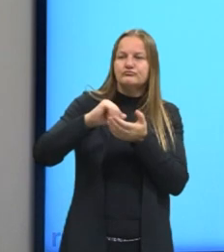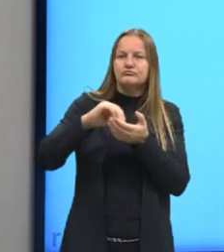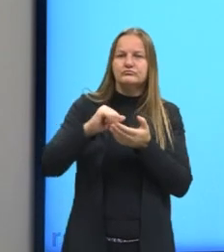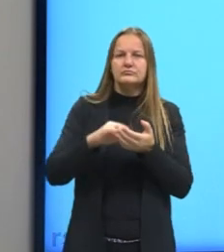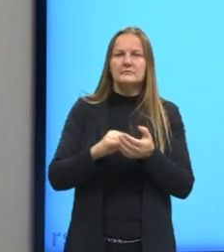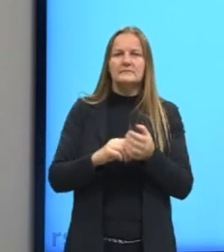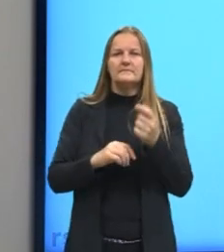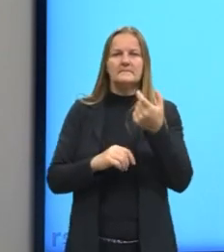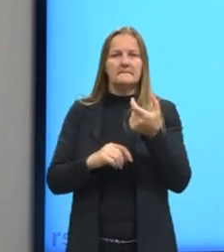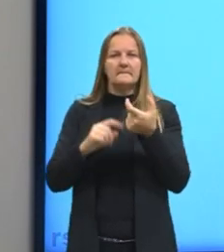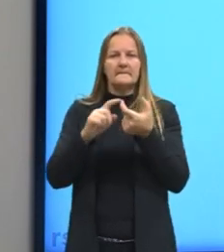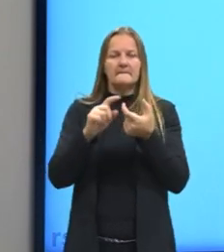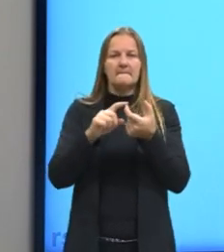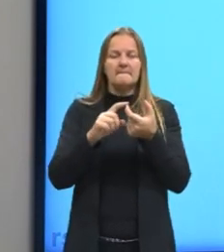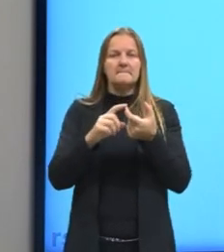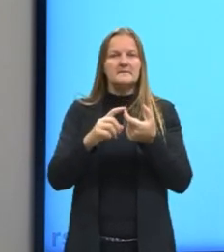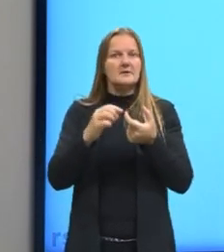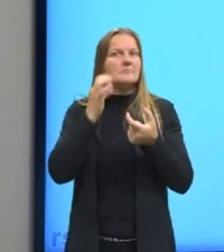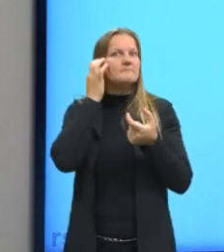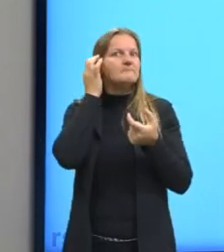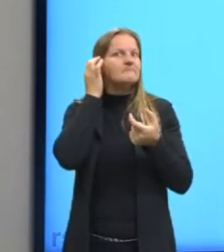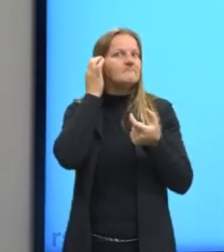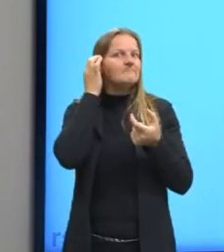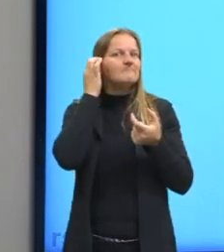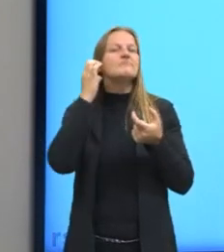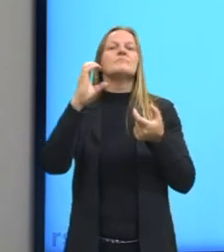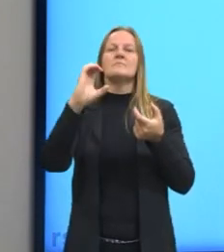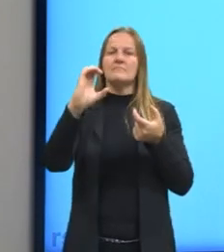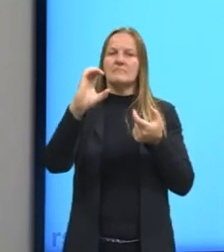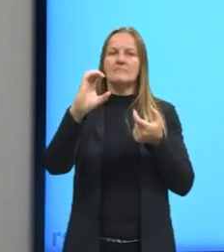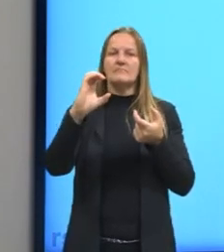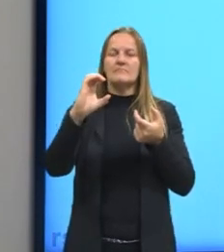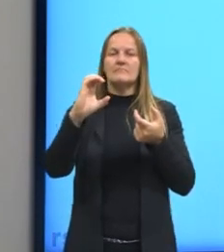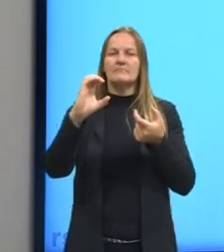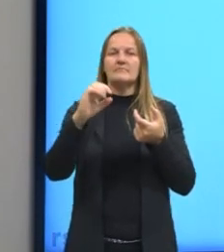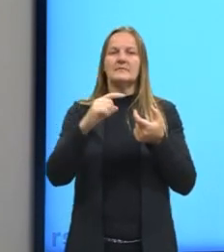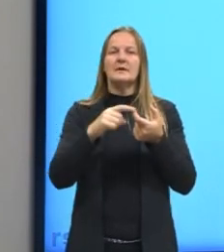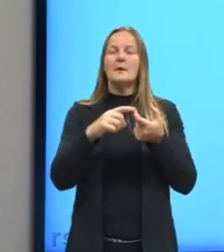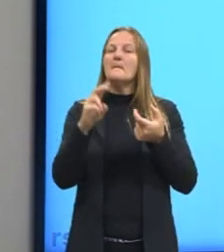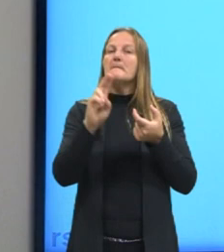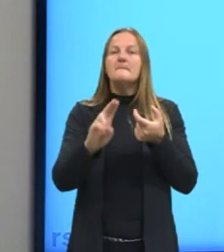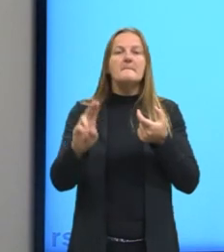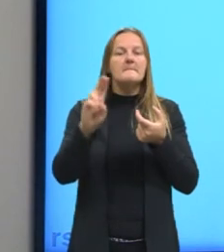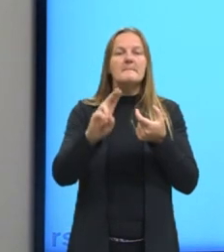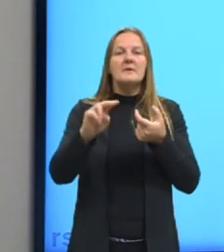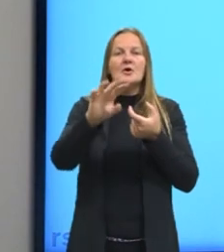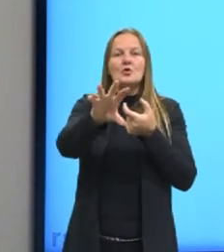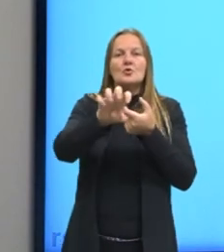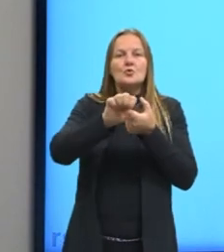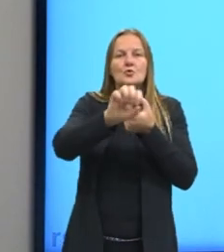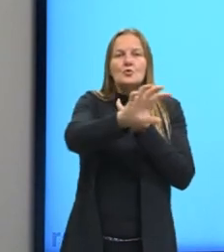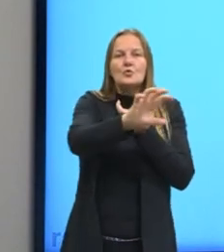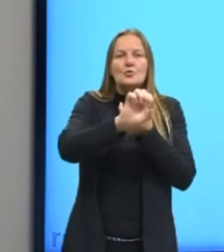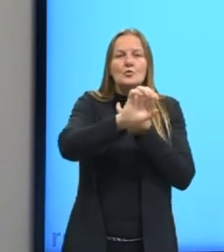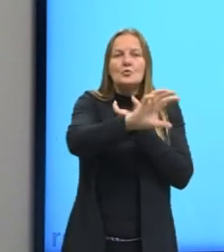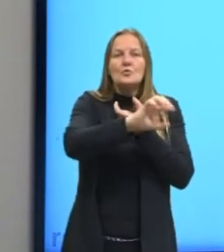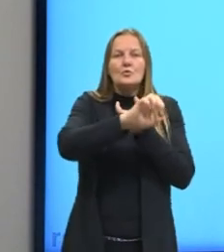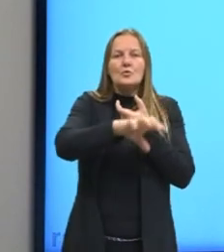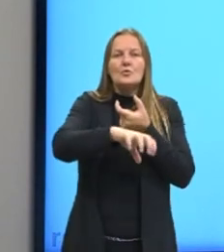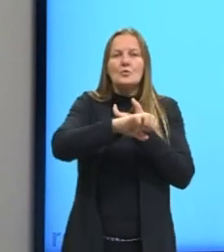material que é rico em carbono, em teor de carbono, sendo muito utilizado para a remoção de compostos